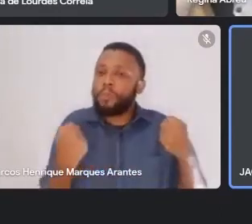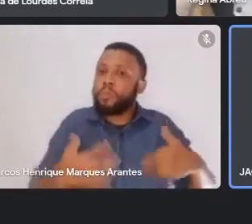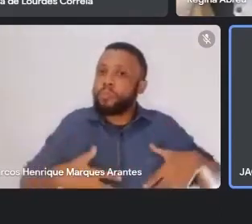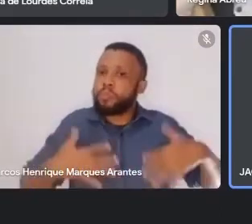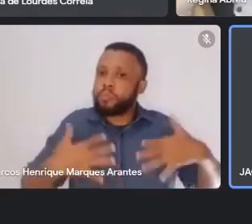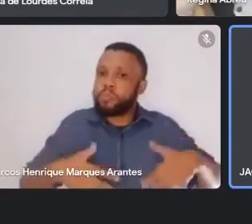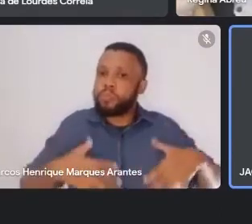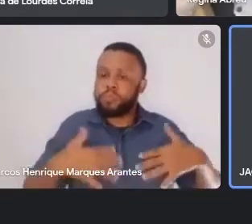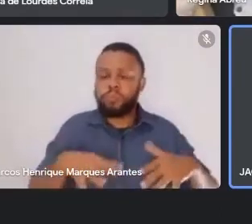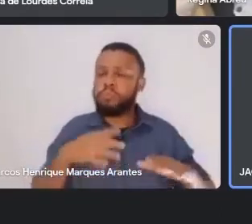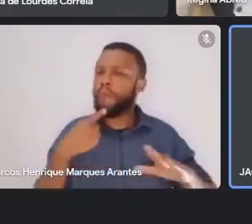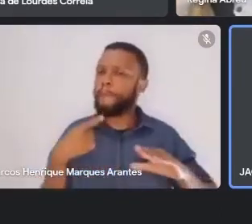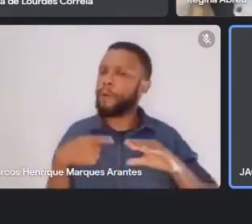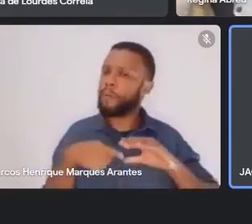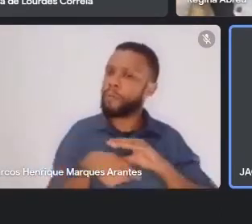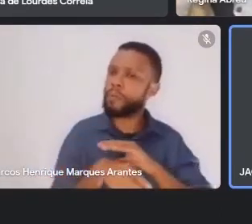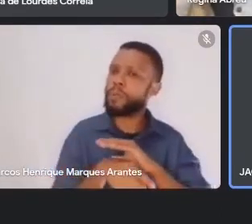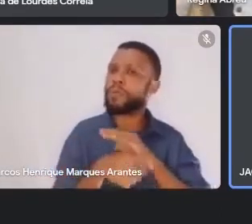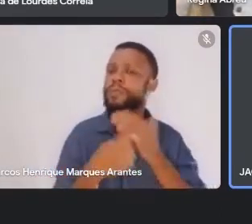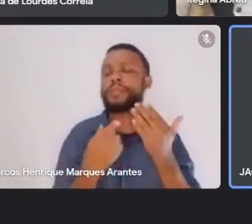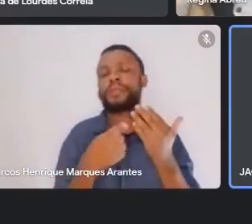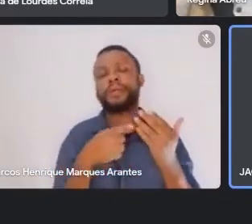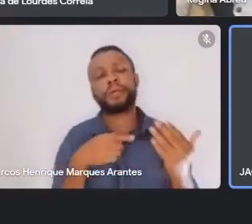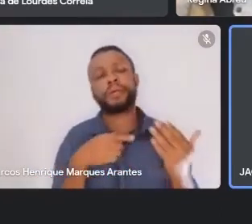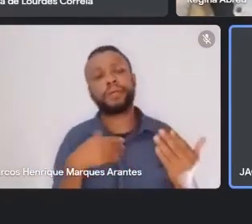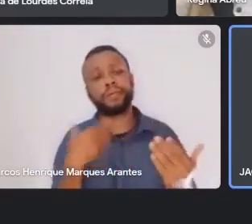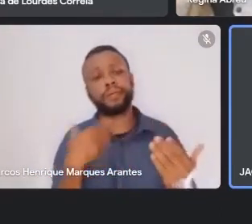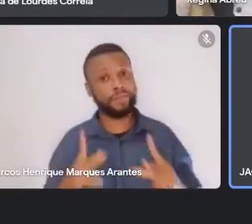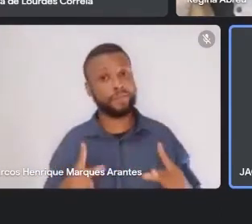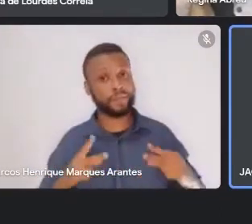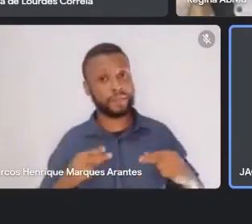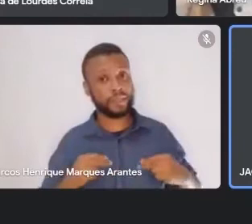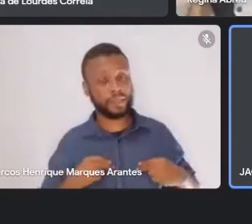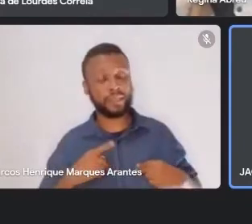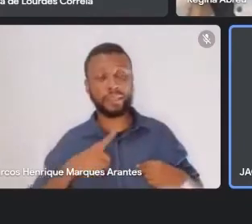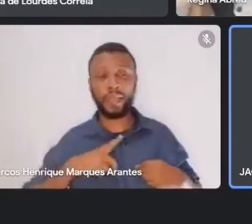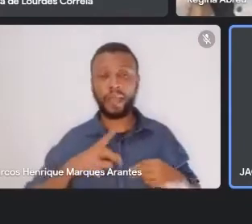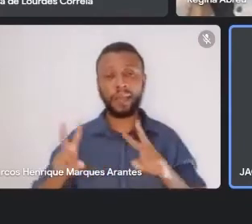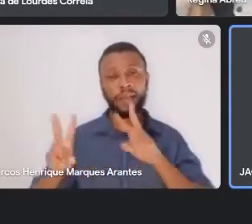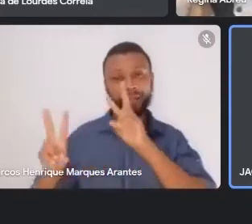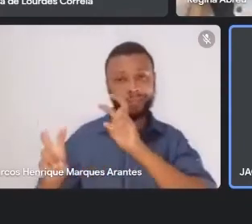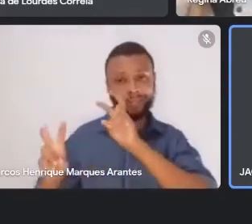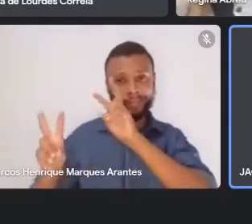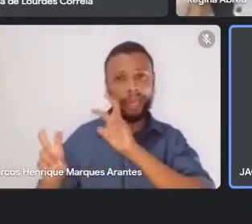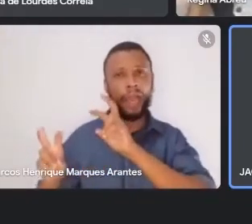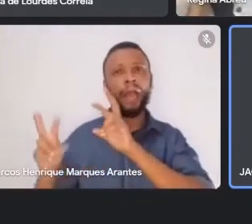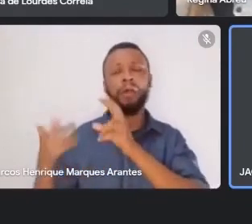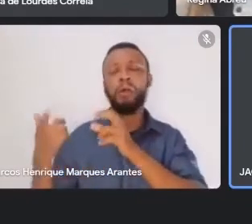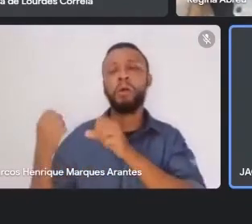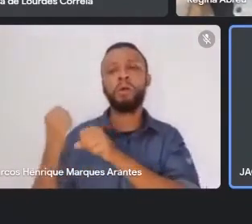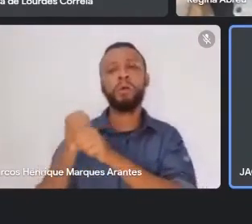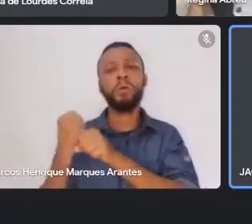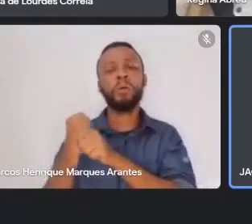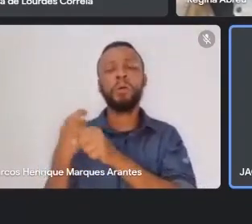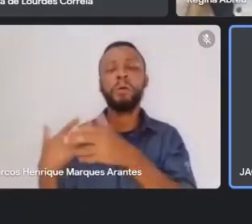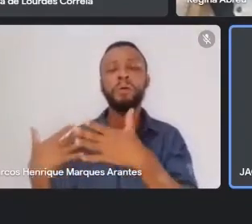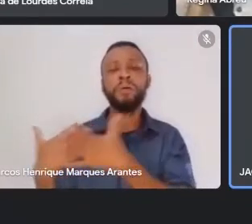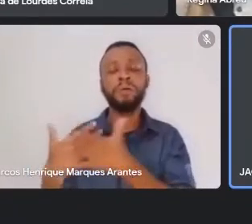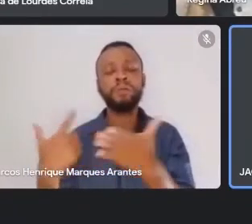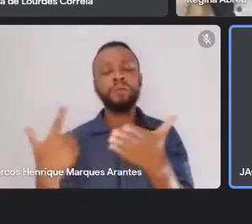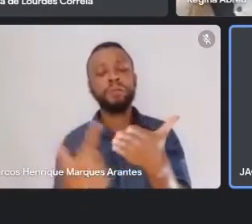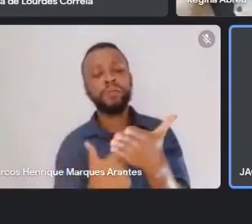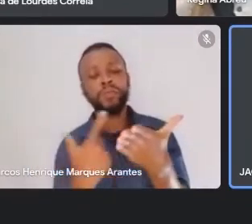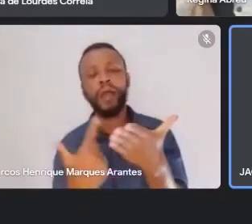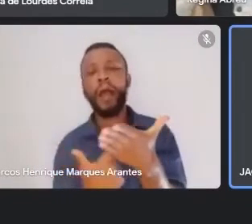merece ser visitado continuamente. Sua obra, como eu entender, é uma obra interdisciplinar